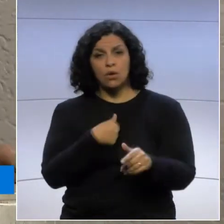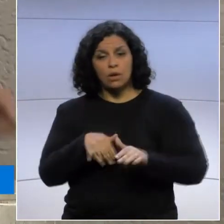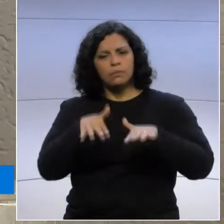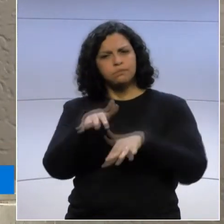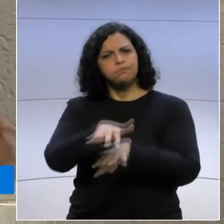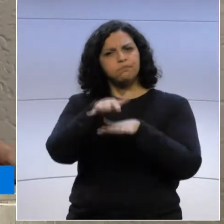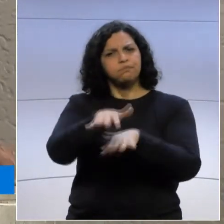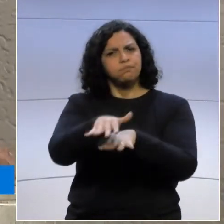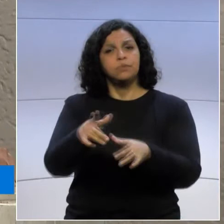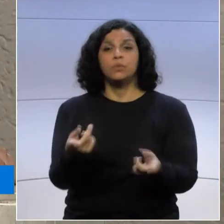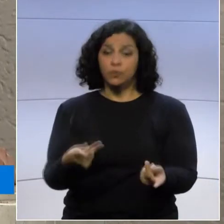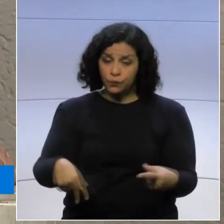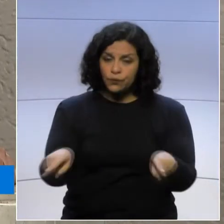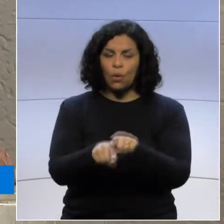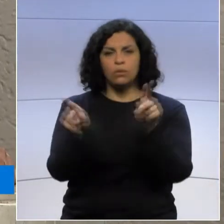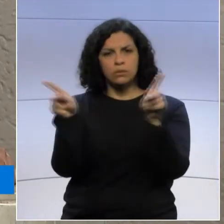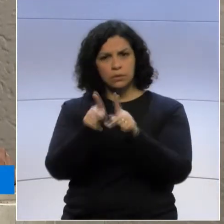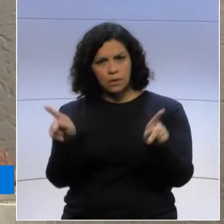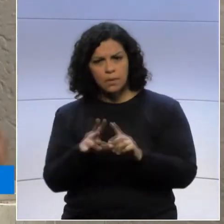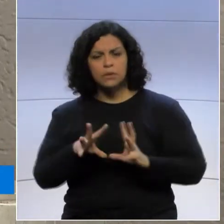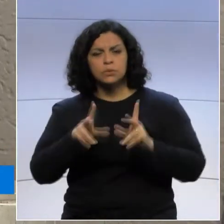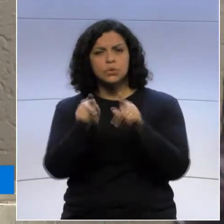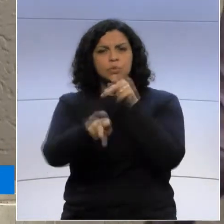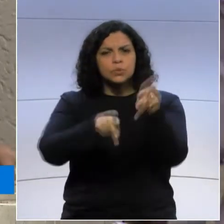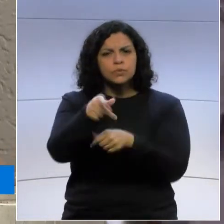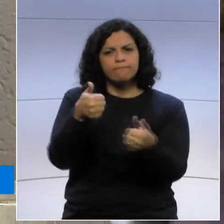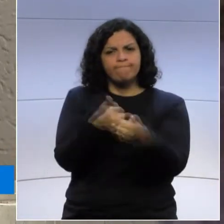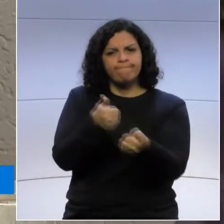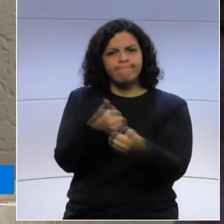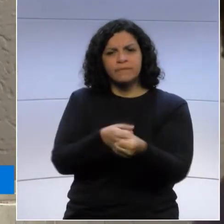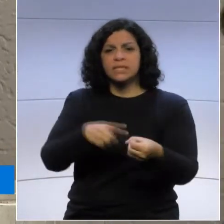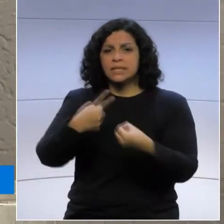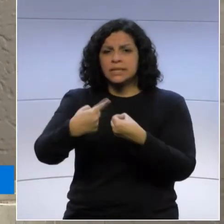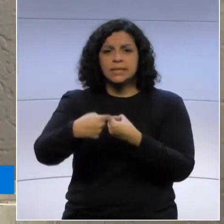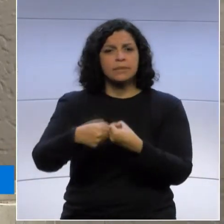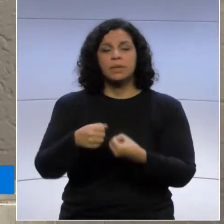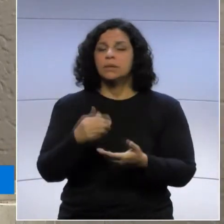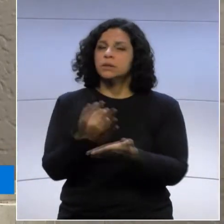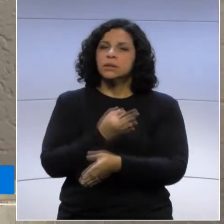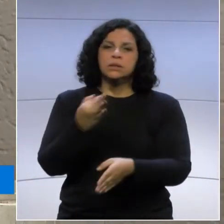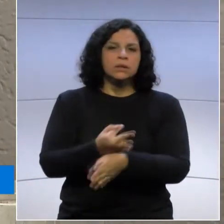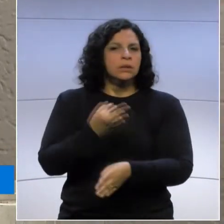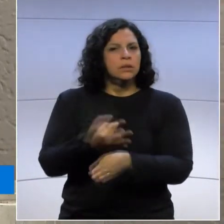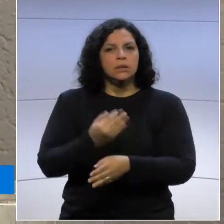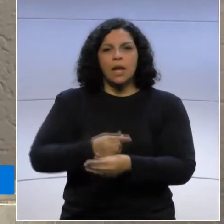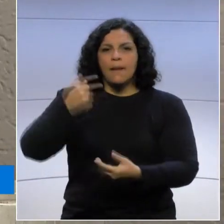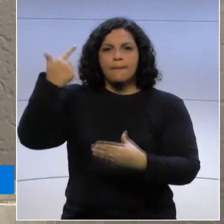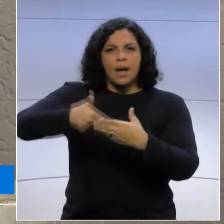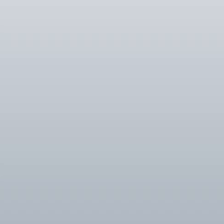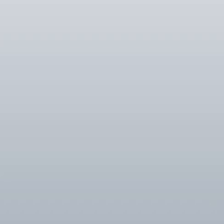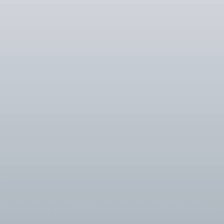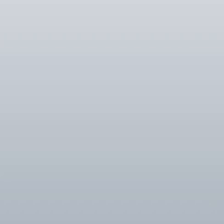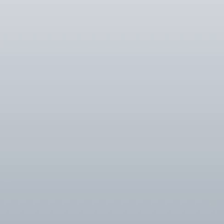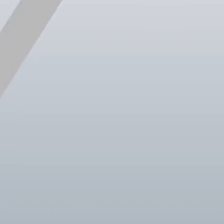mais uma vez, pacífico, por toda a população da região, que não aguenta mais pagar essas altas taxas de pedágio. Muito obrigado a todos.